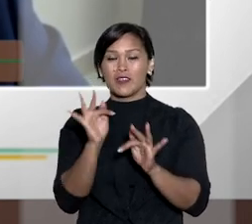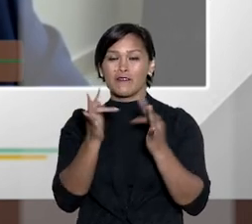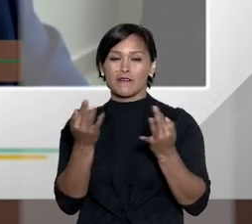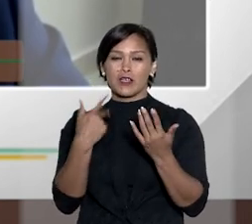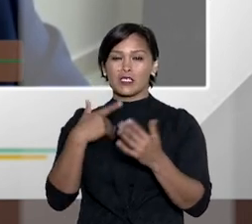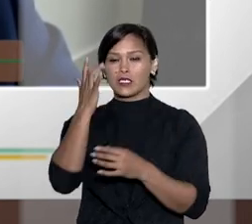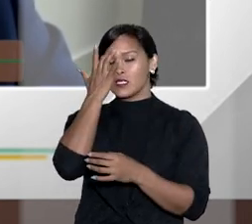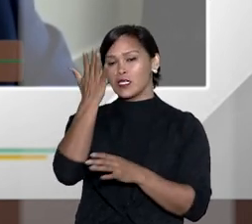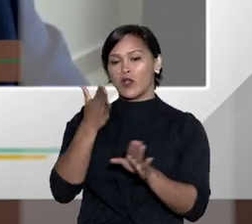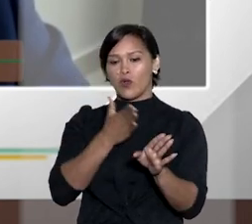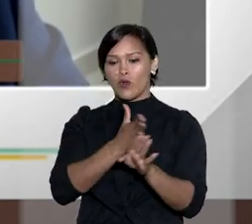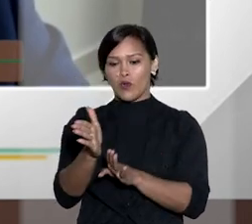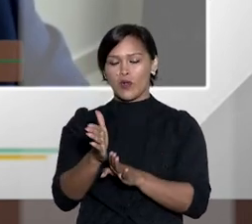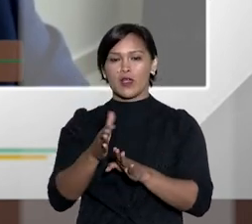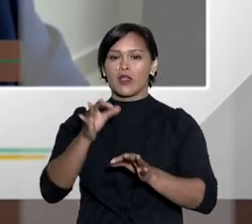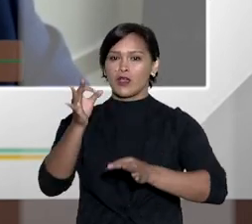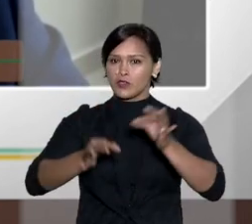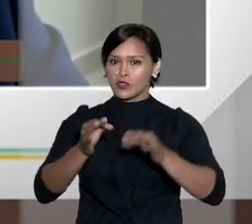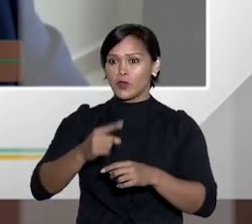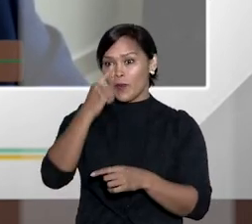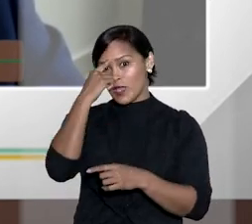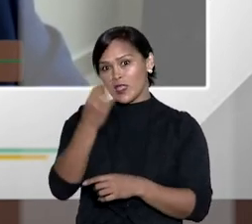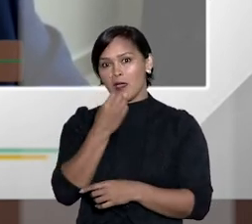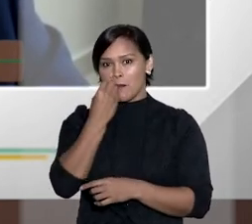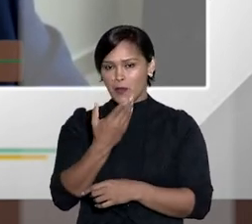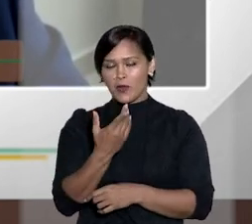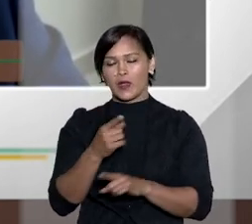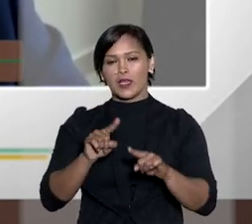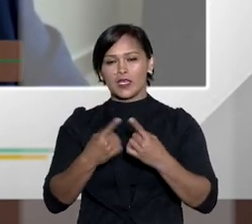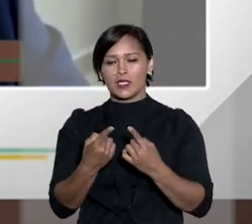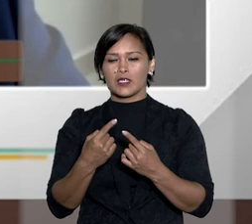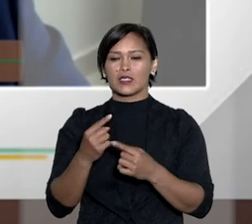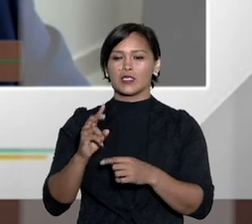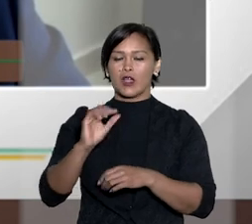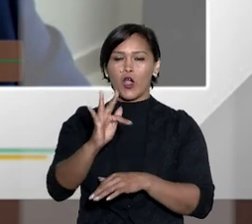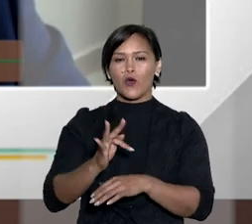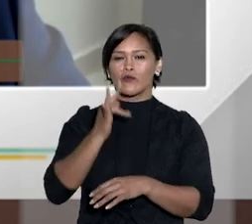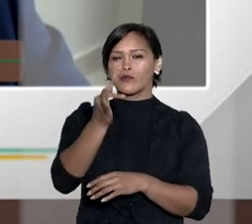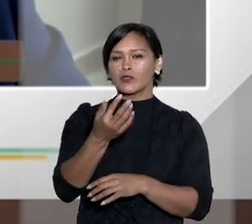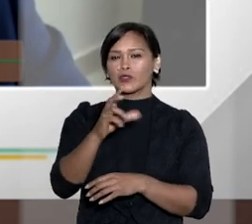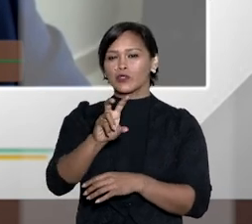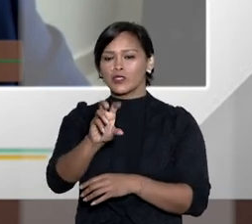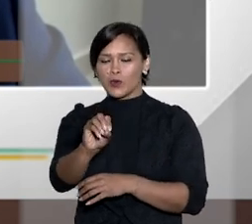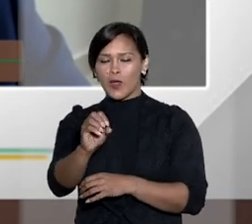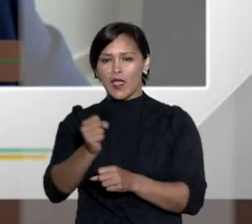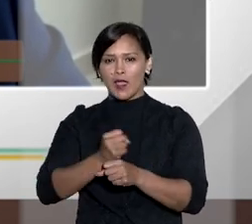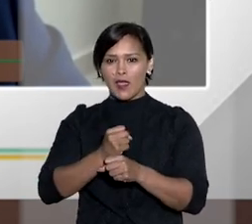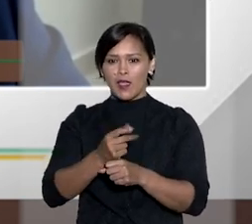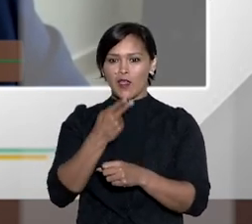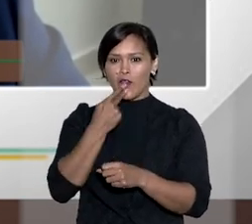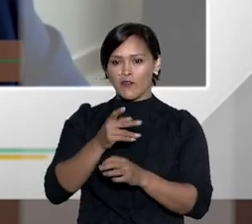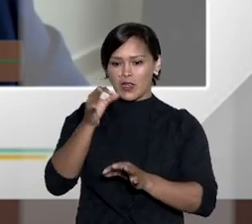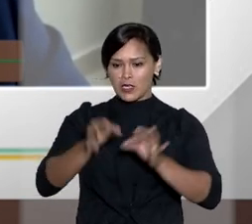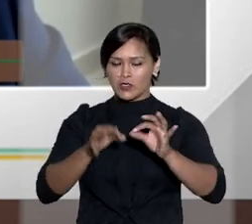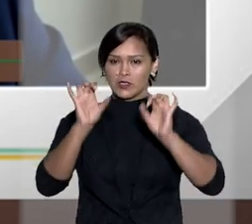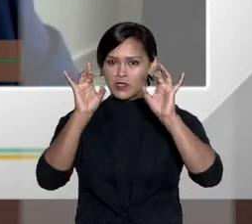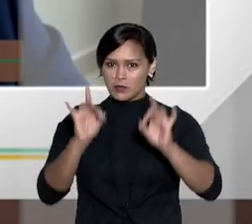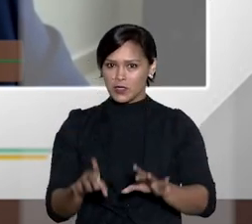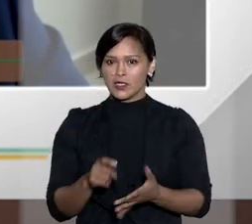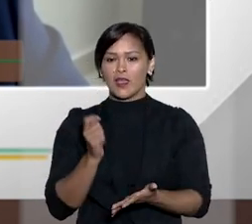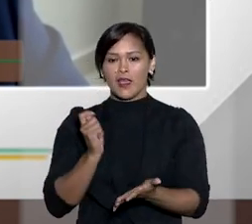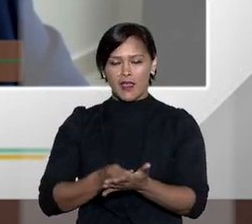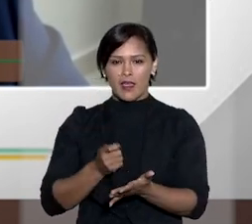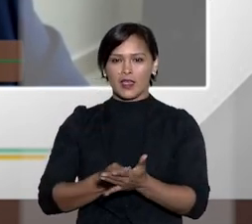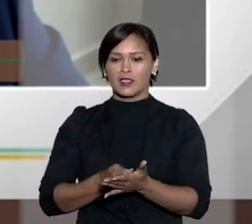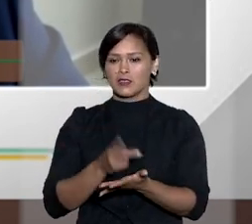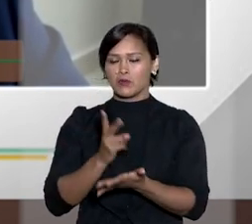litígios e que facilite o acesso à justiça ainda será uma boa ideia então daqui a 50 anos